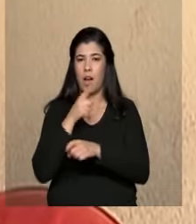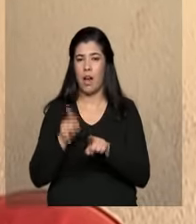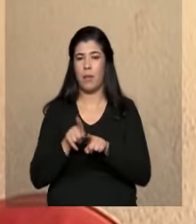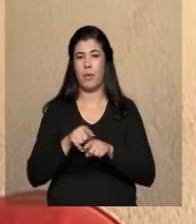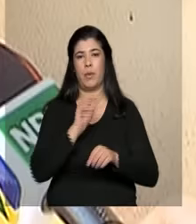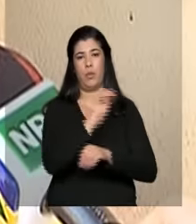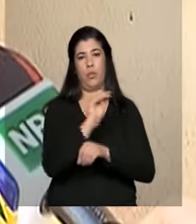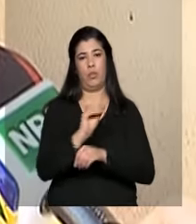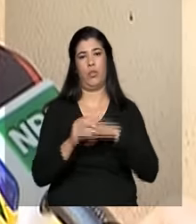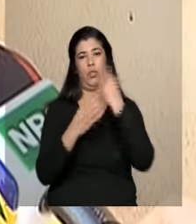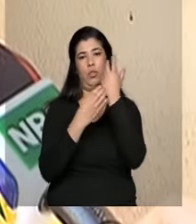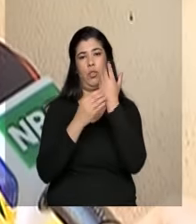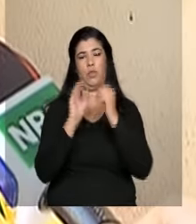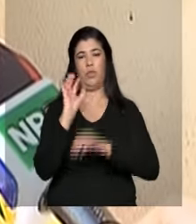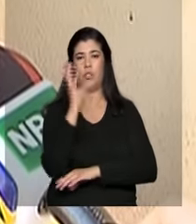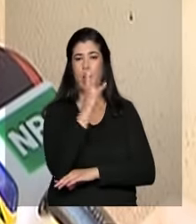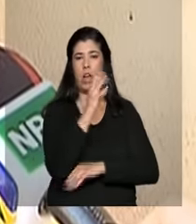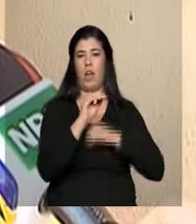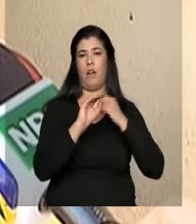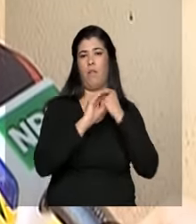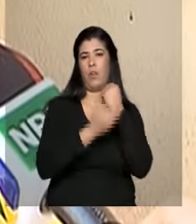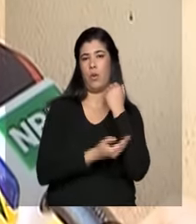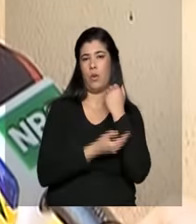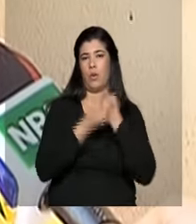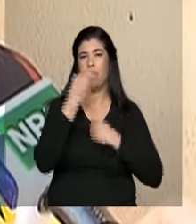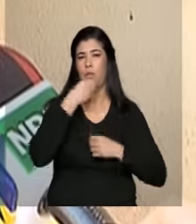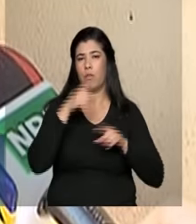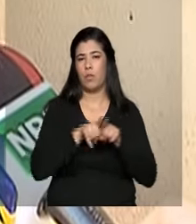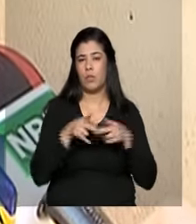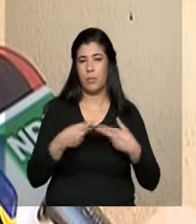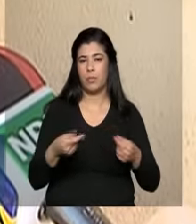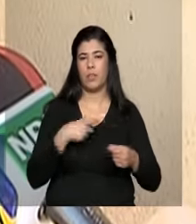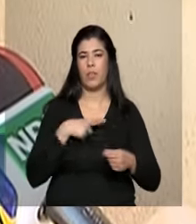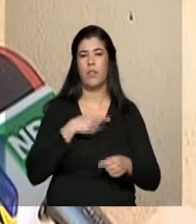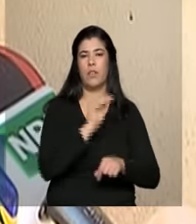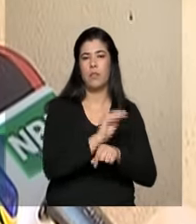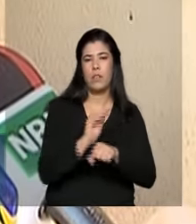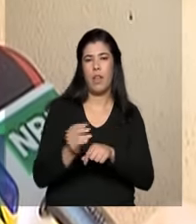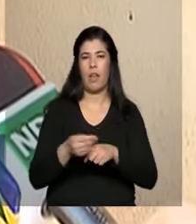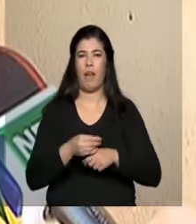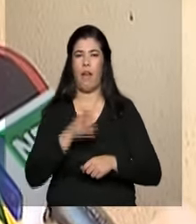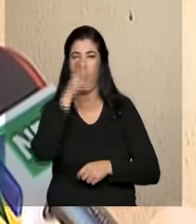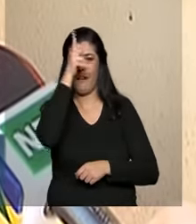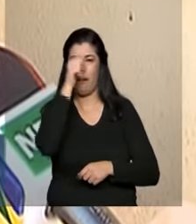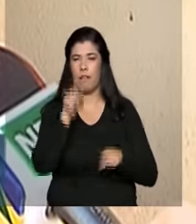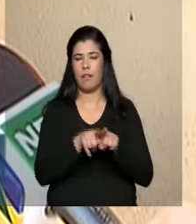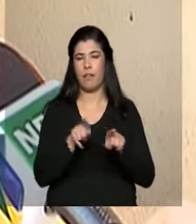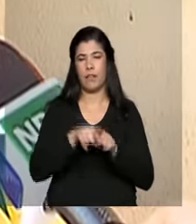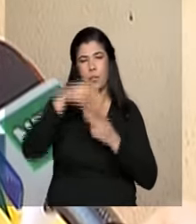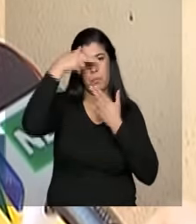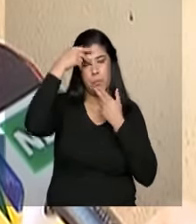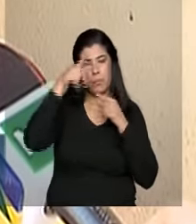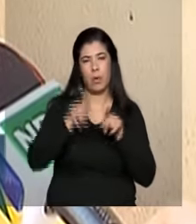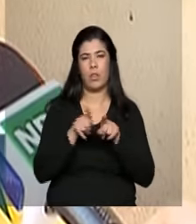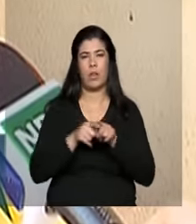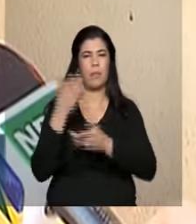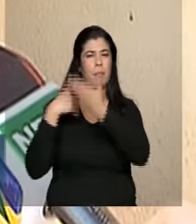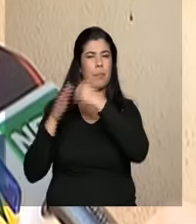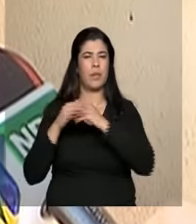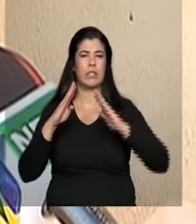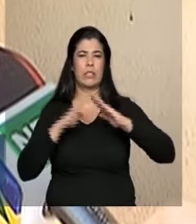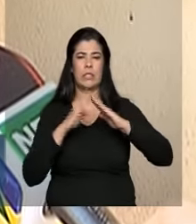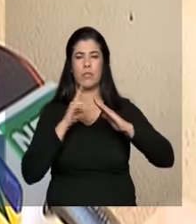a vida mudou. A gente hoje pode ter uma cabeça de galinha, a gente já tem uma cabecinha de bode. A gente hoje já tem a casinha própria que a gente não tinha.